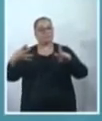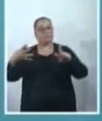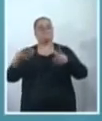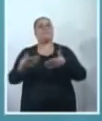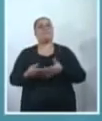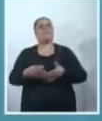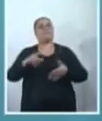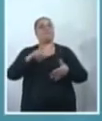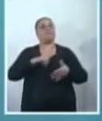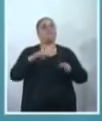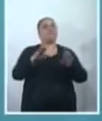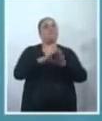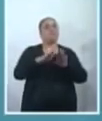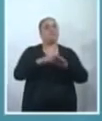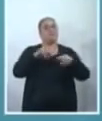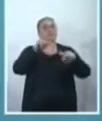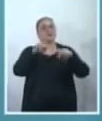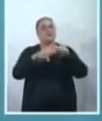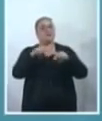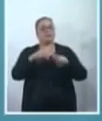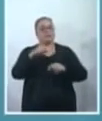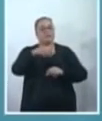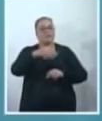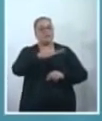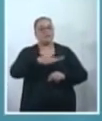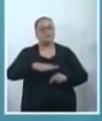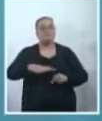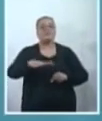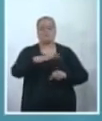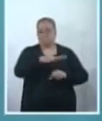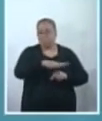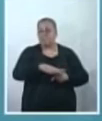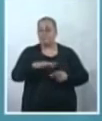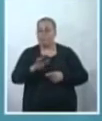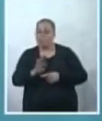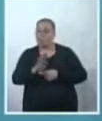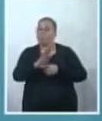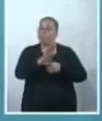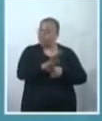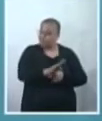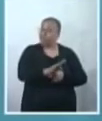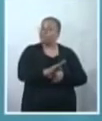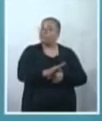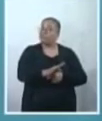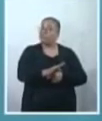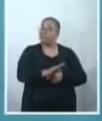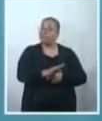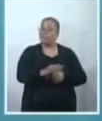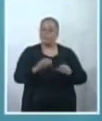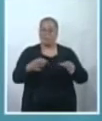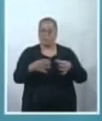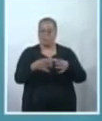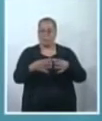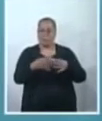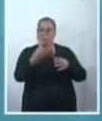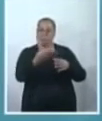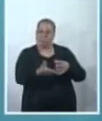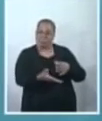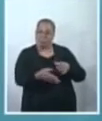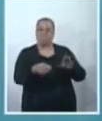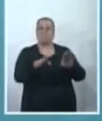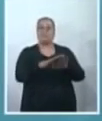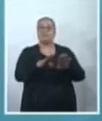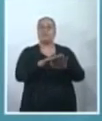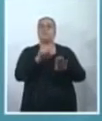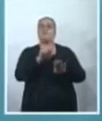serviços sociais voltados para essa comunidade e ter também